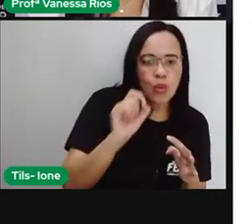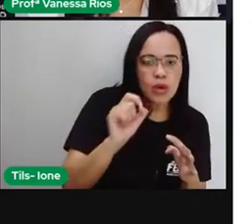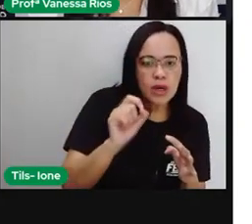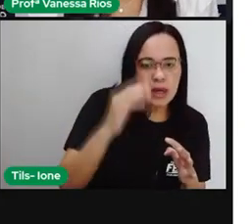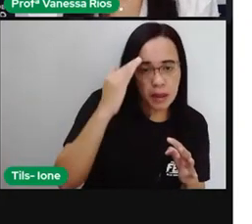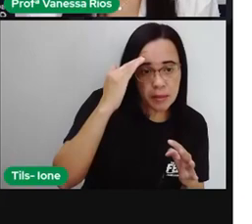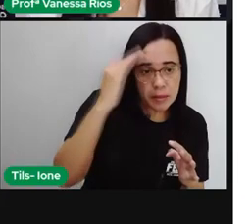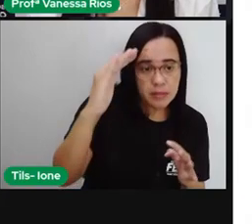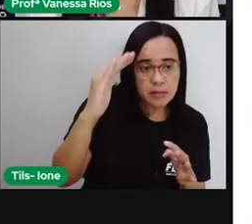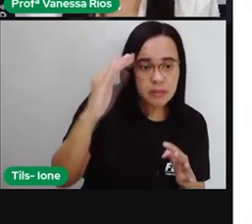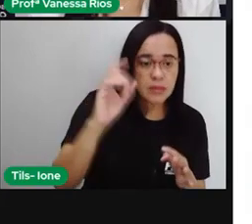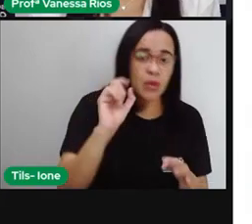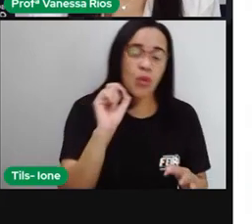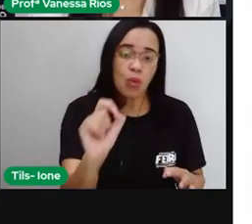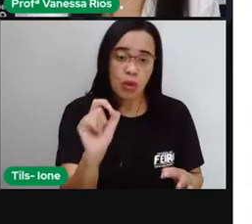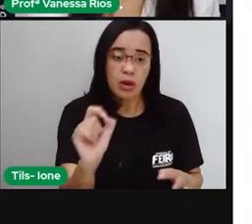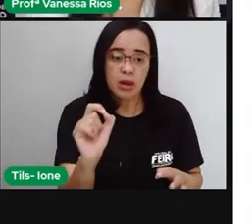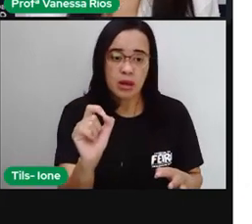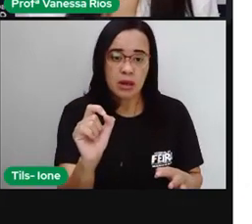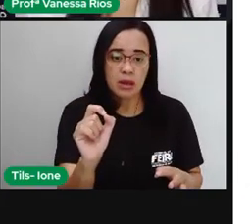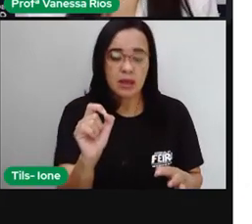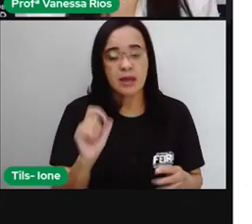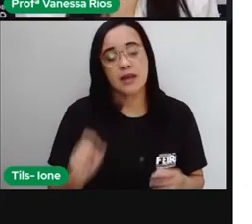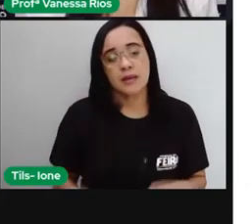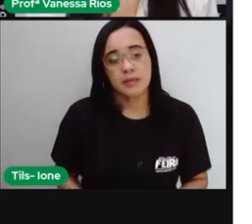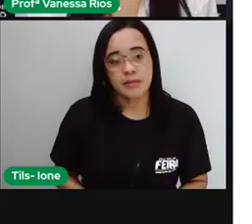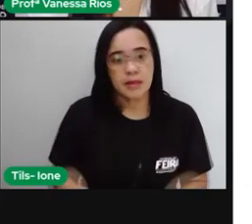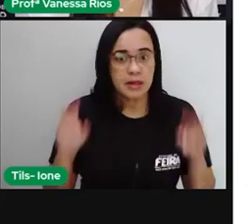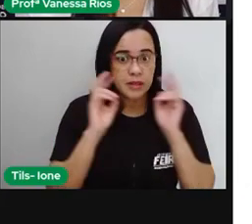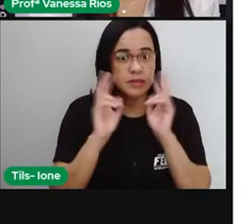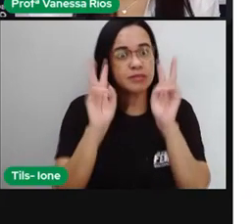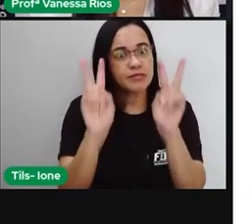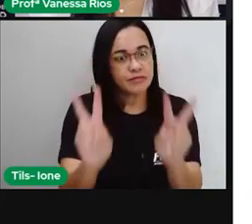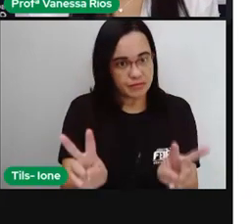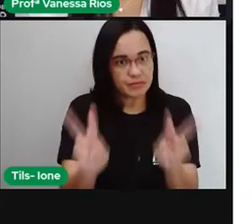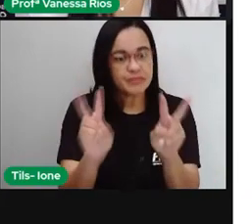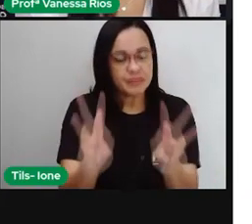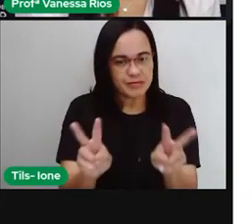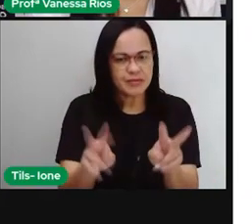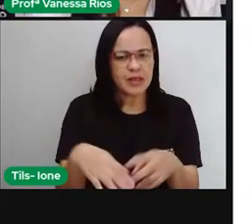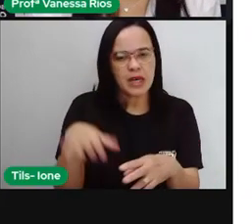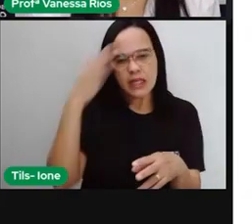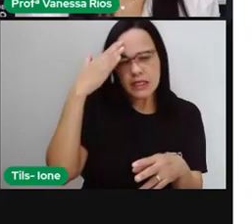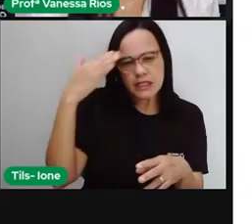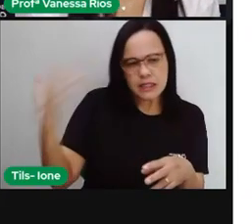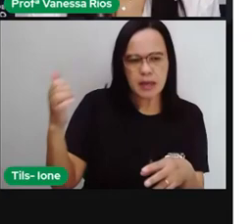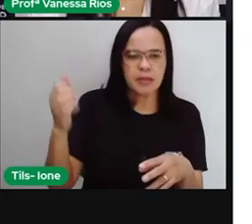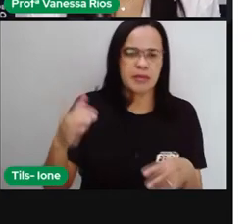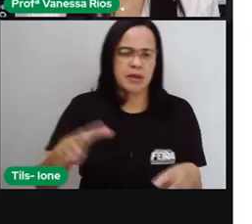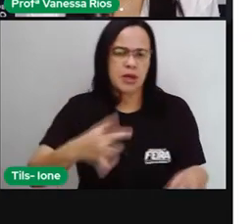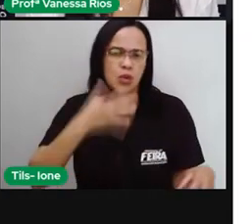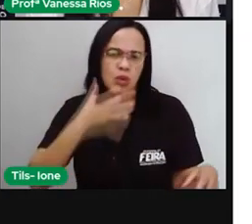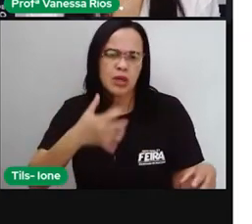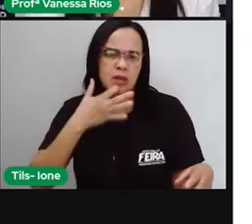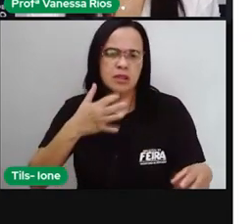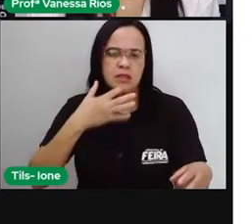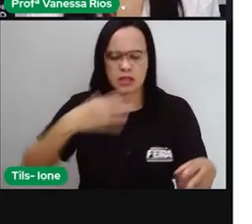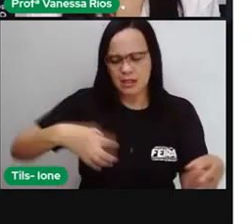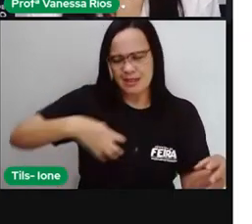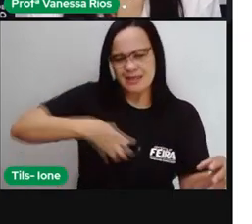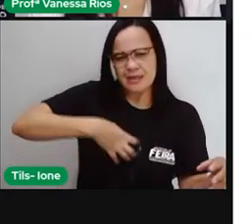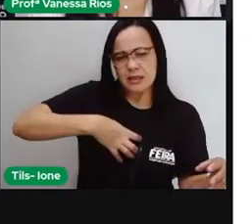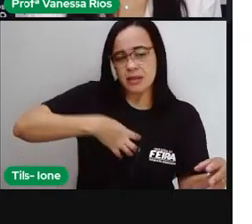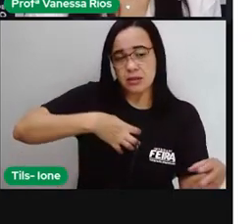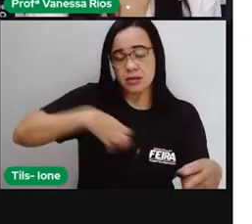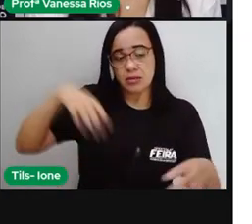numa obra de arte é muito subjetivo, né. Quando a gente falar de interpretação, da emoção, de sentimento, isso é